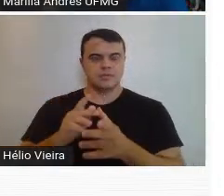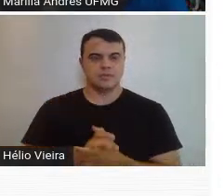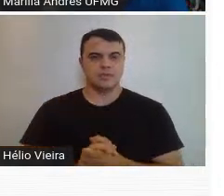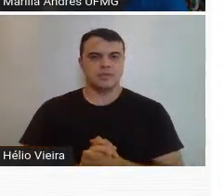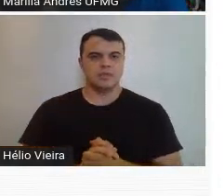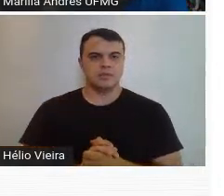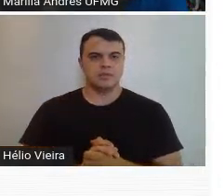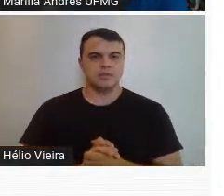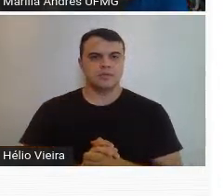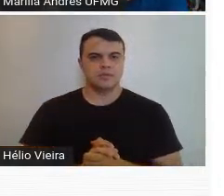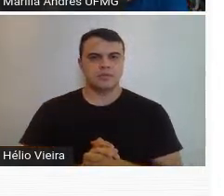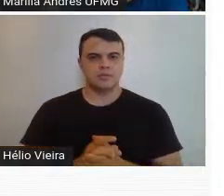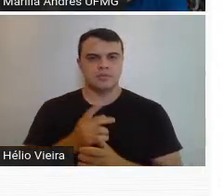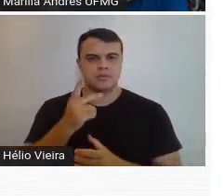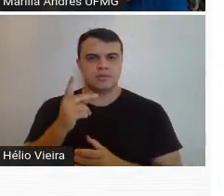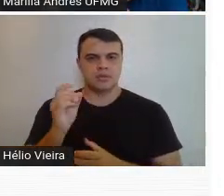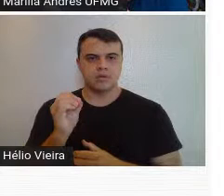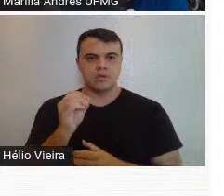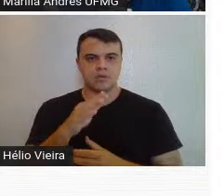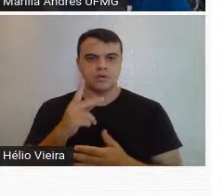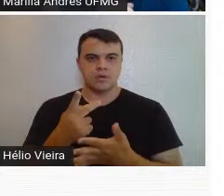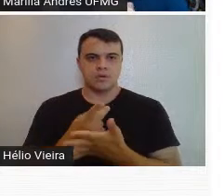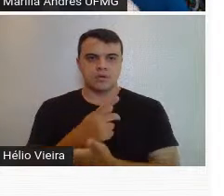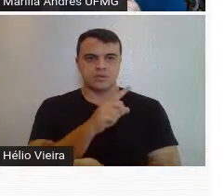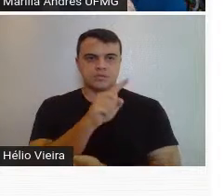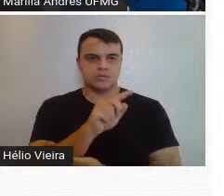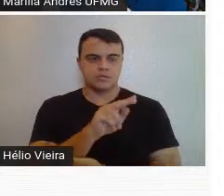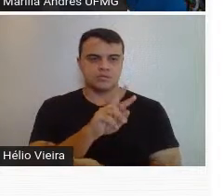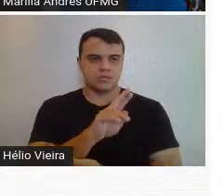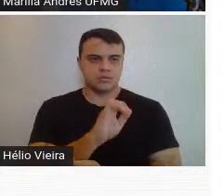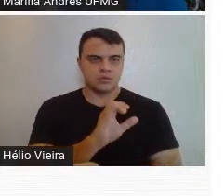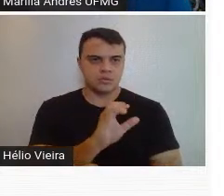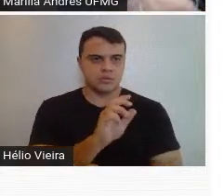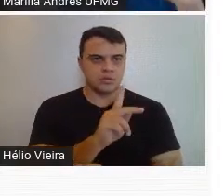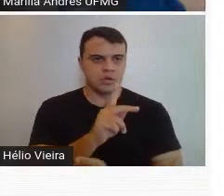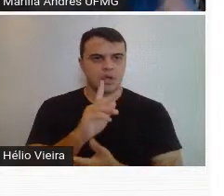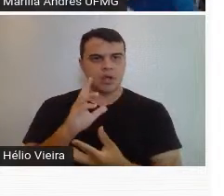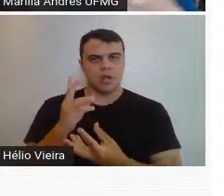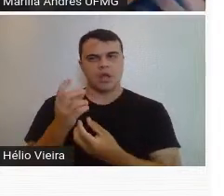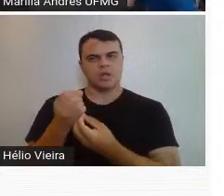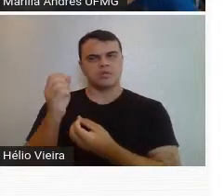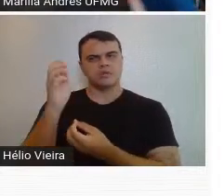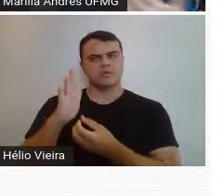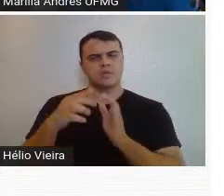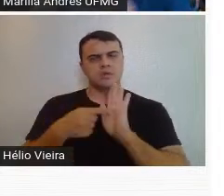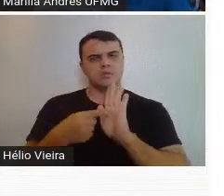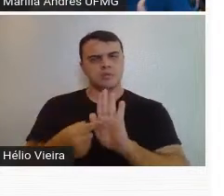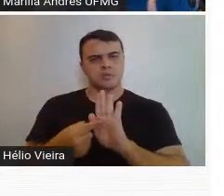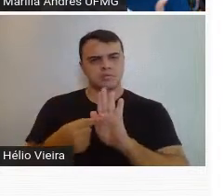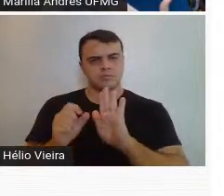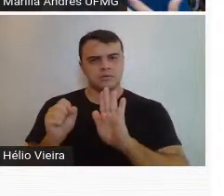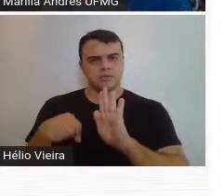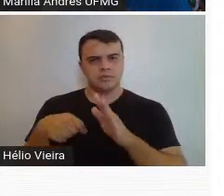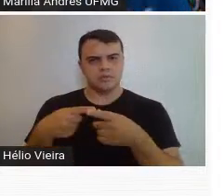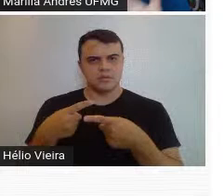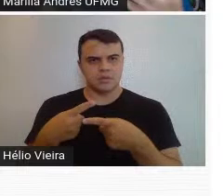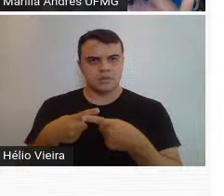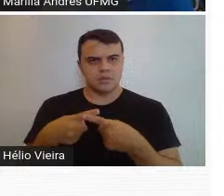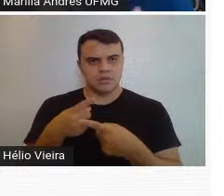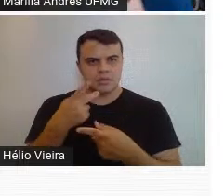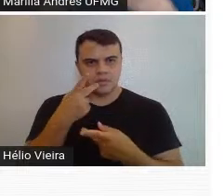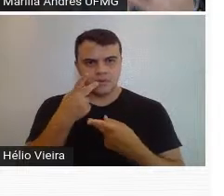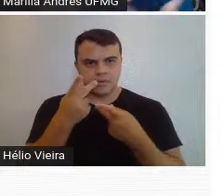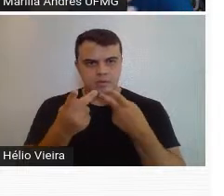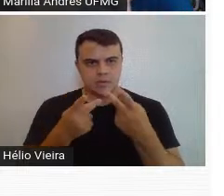uma exposição que aconteceu em Zurique, sobre a arte brasileira, mostrando justamente toda essa